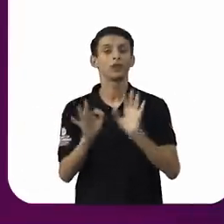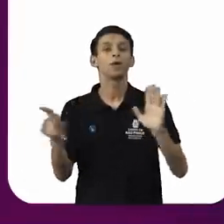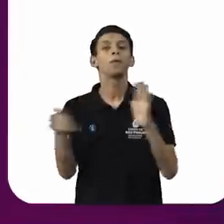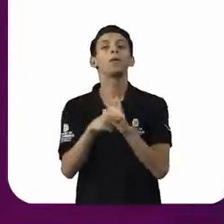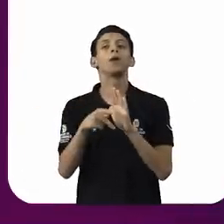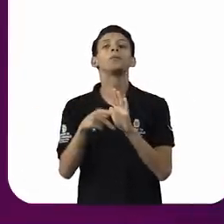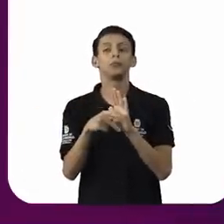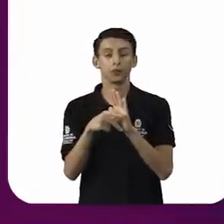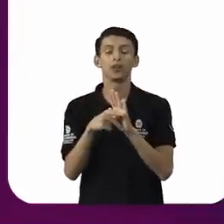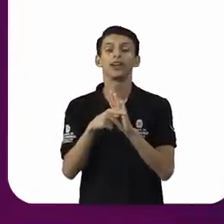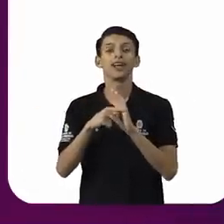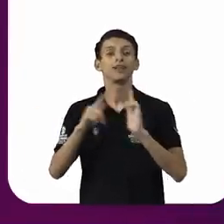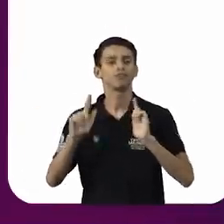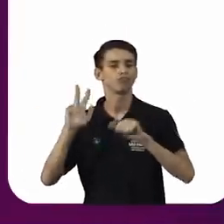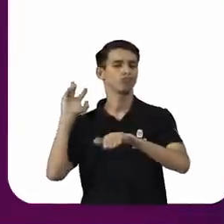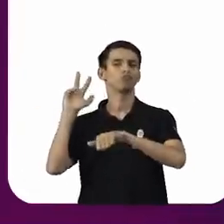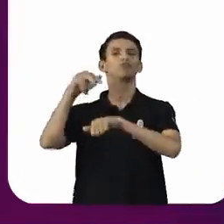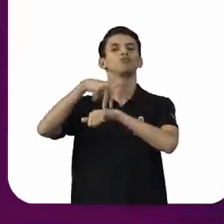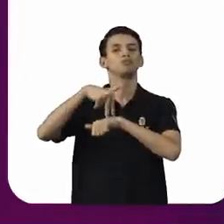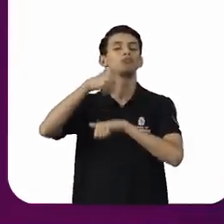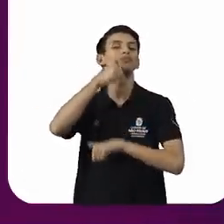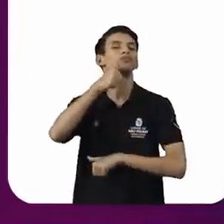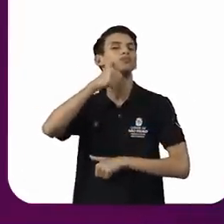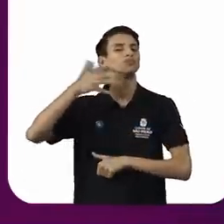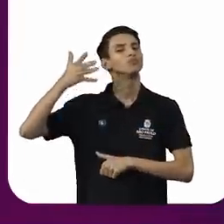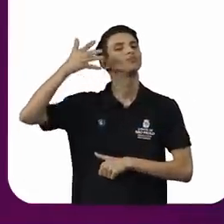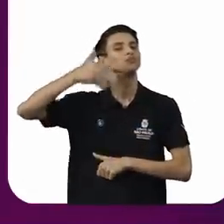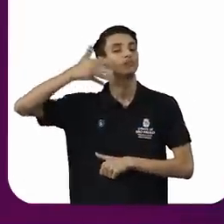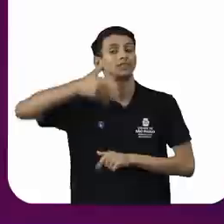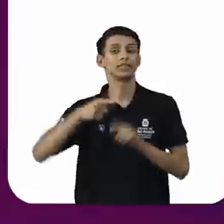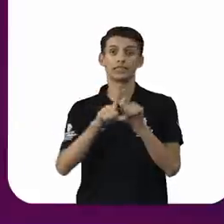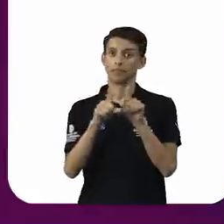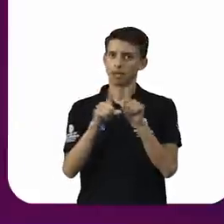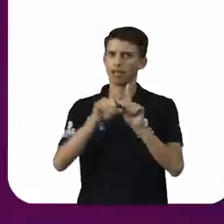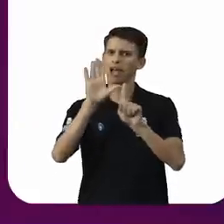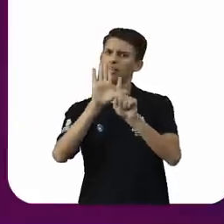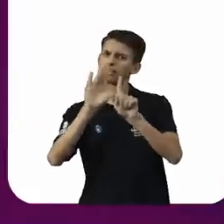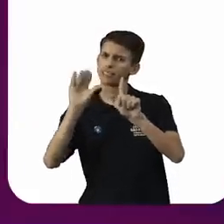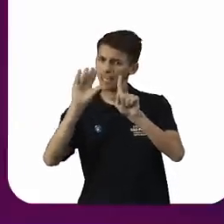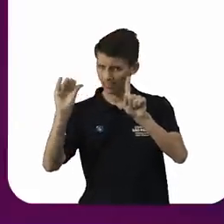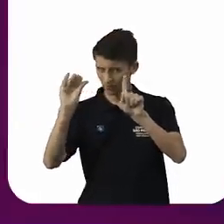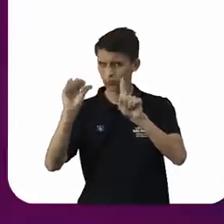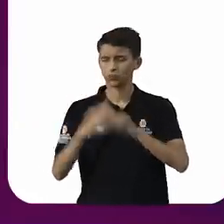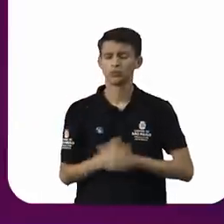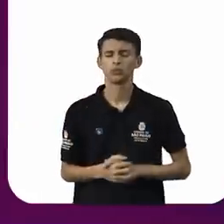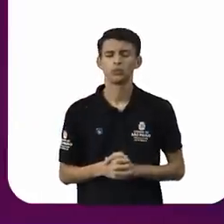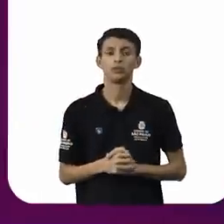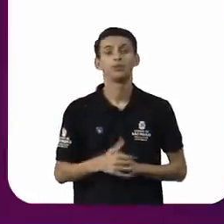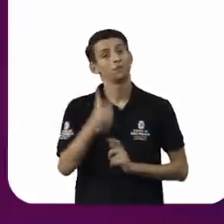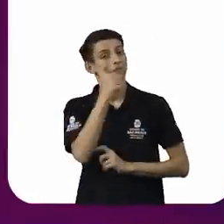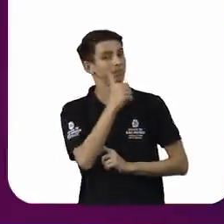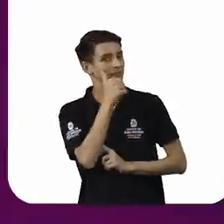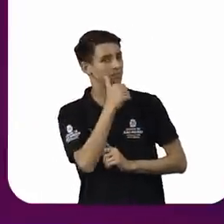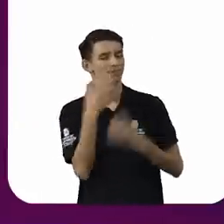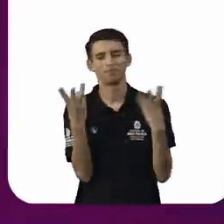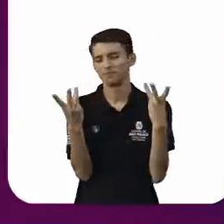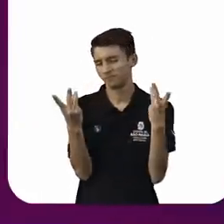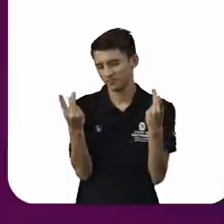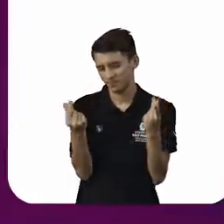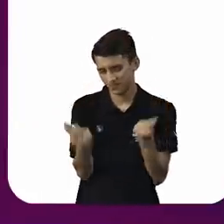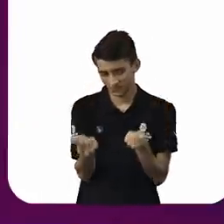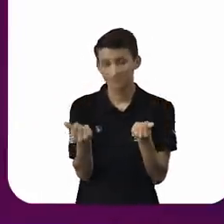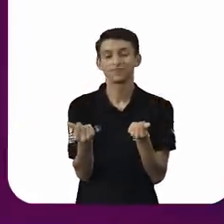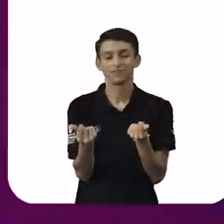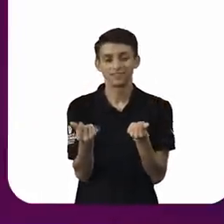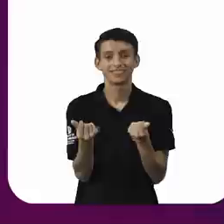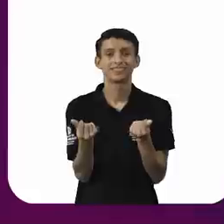Empoderamento Feminino e Assédio Sexual, com mais duas mulheres fantásticas que eu vou apresentar na sequência para